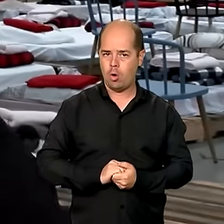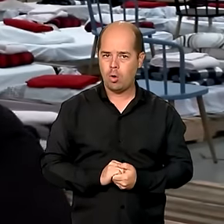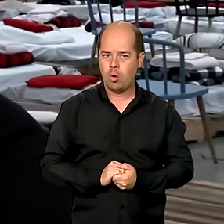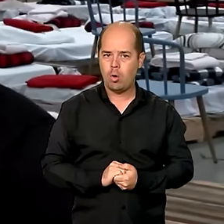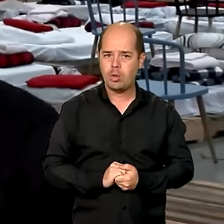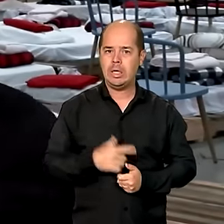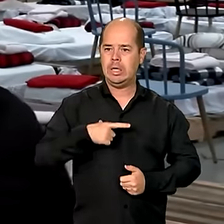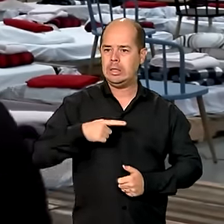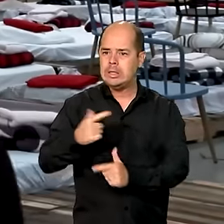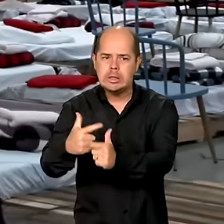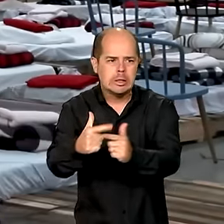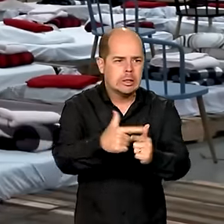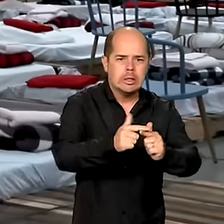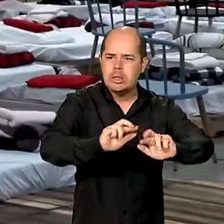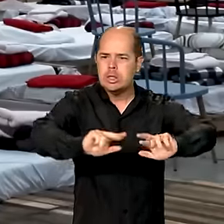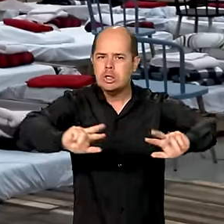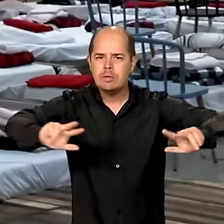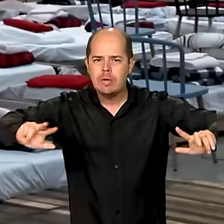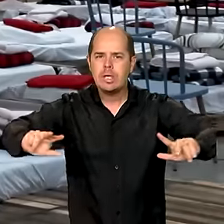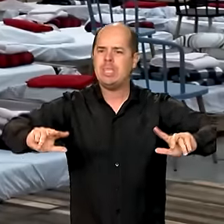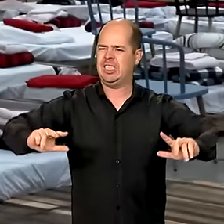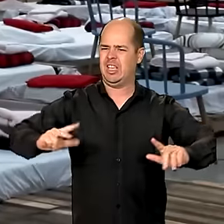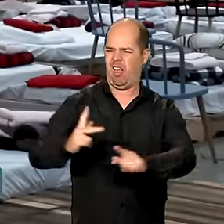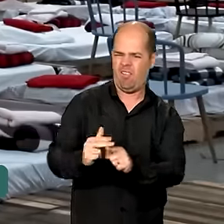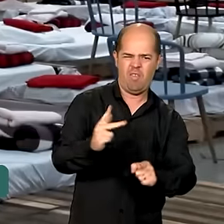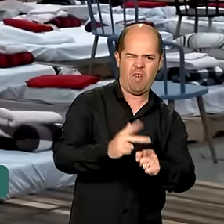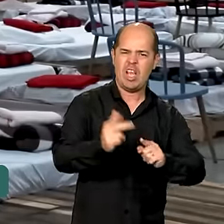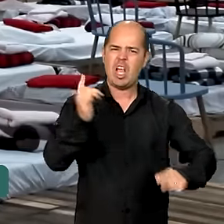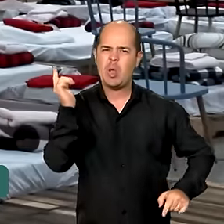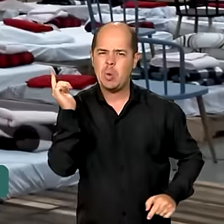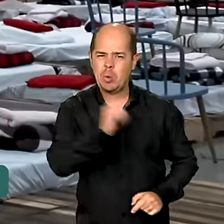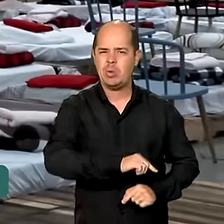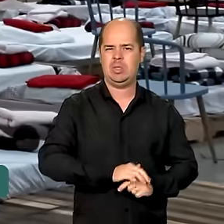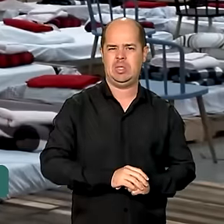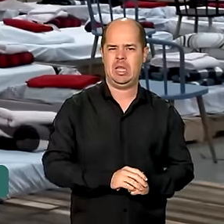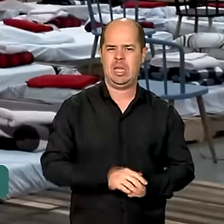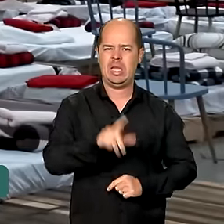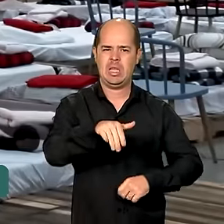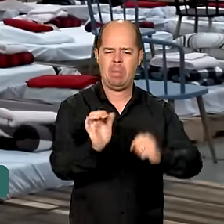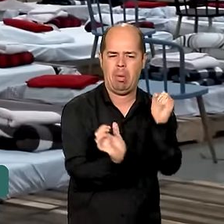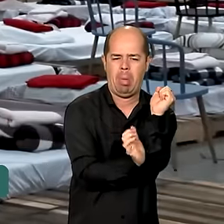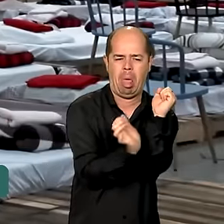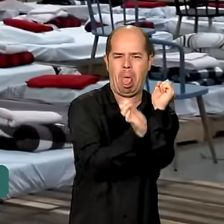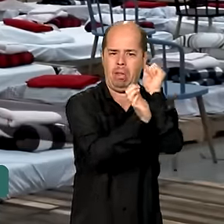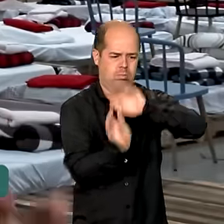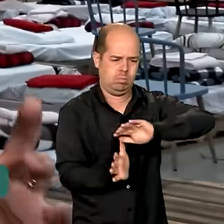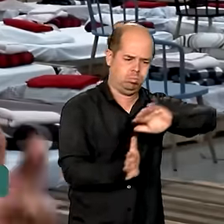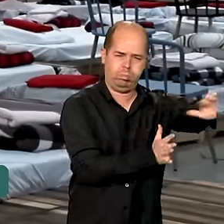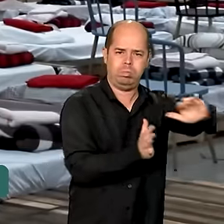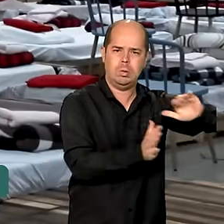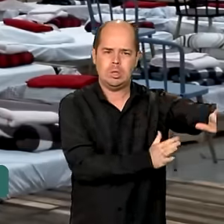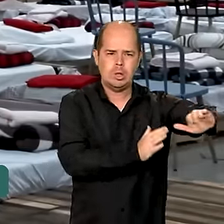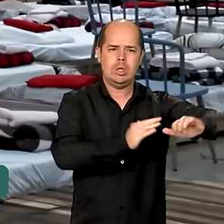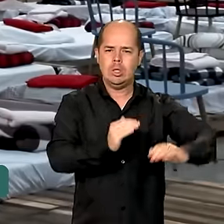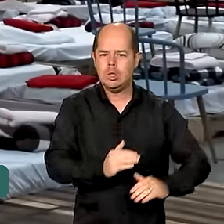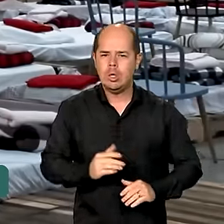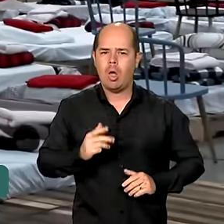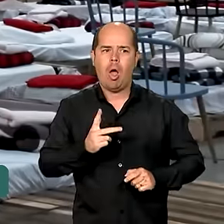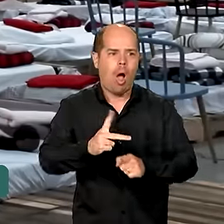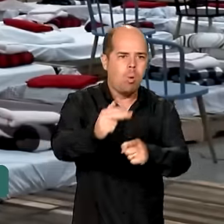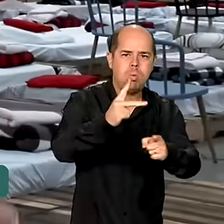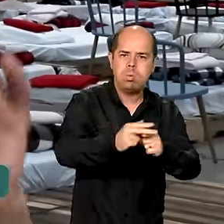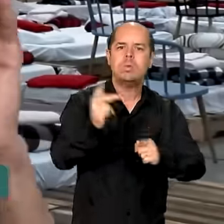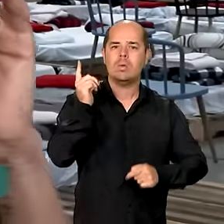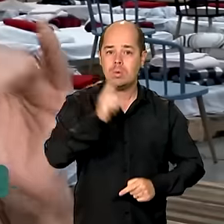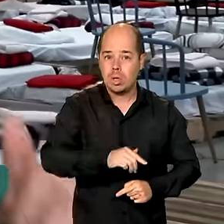arestas, tomar várias providências, passar por cima de burocracias. Então, o que acontece aqui agora? Ontem a gente abriu as portas, já